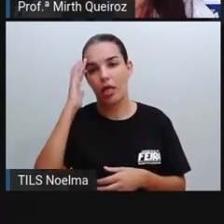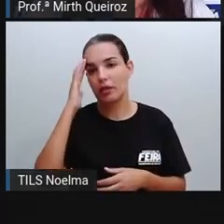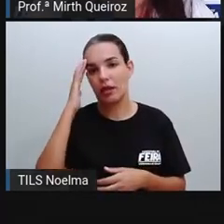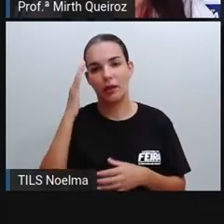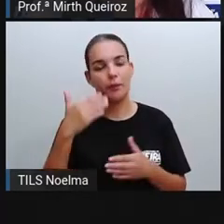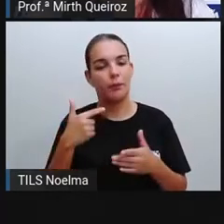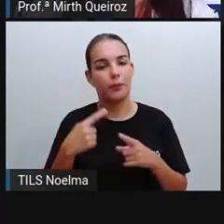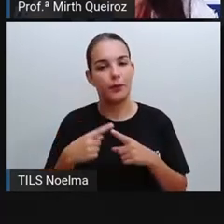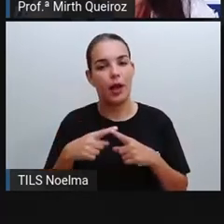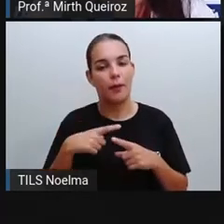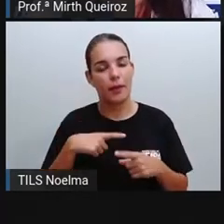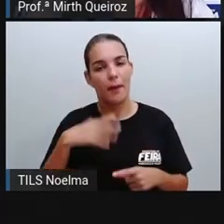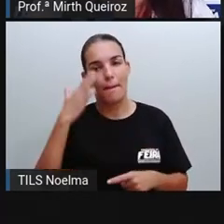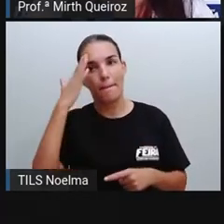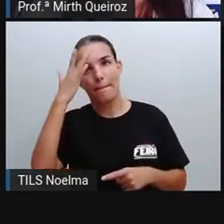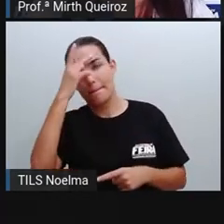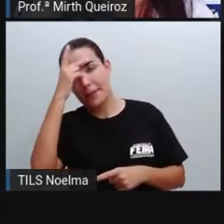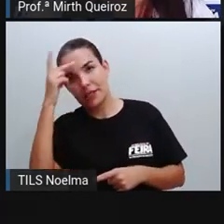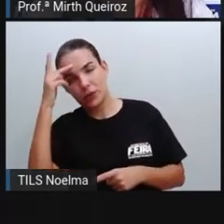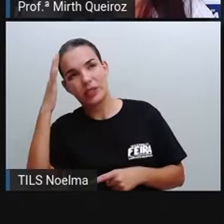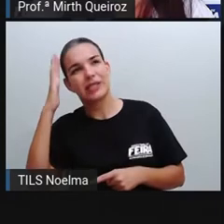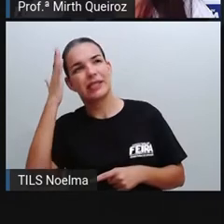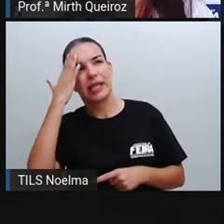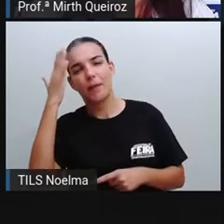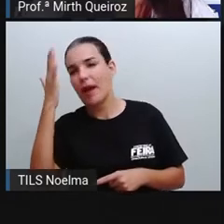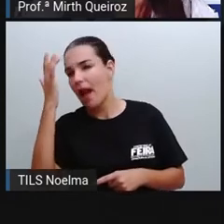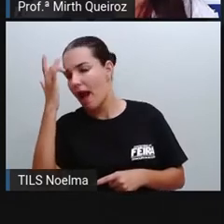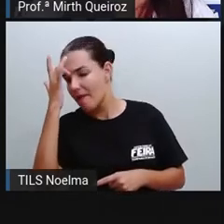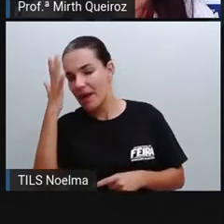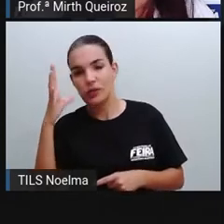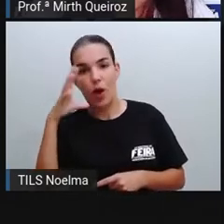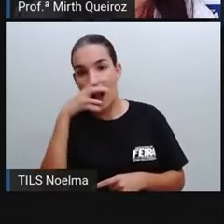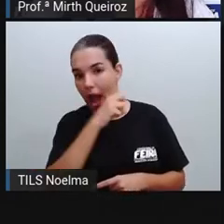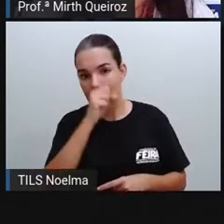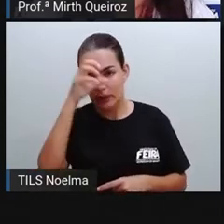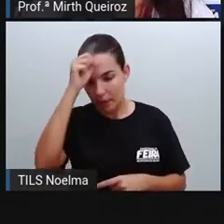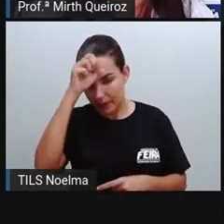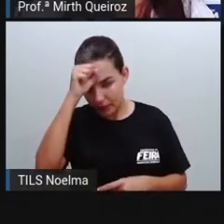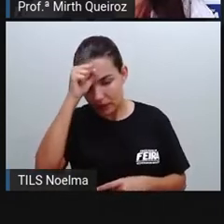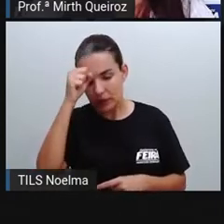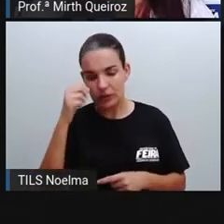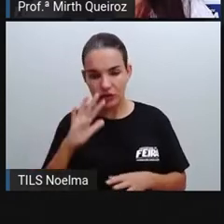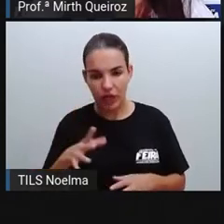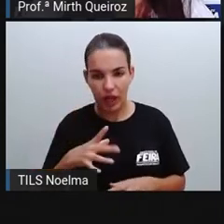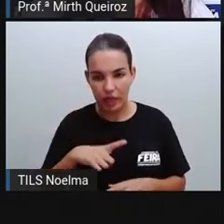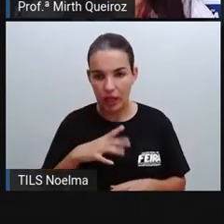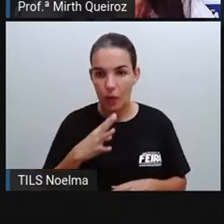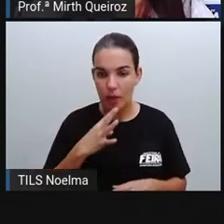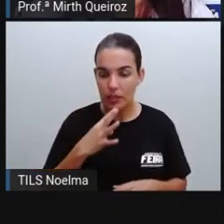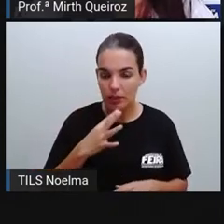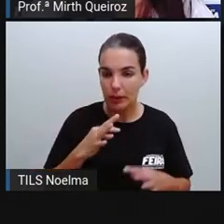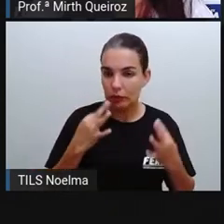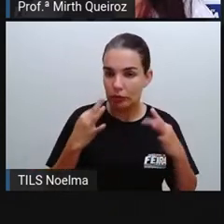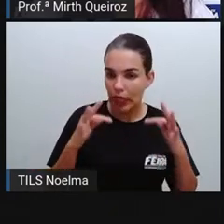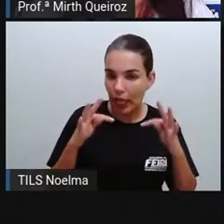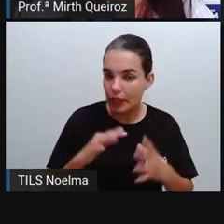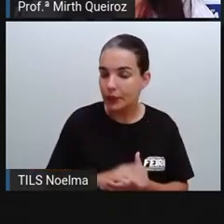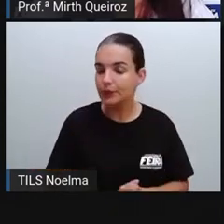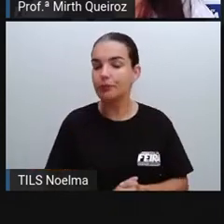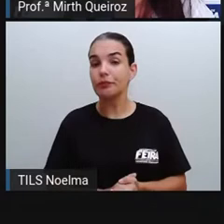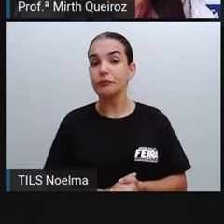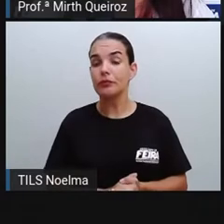pessoas que têm uma maior compreensão em relação àquele assunto, né? Que já têm conhecimentos técnicos em relação àquele